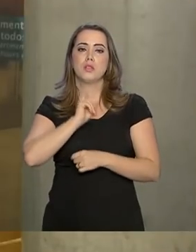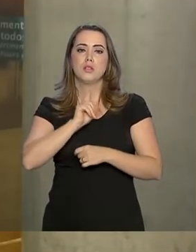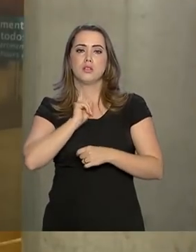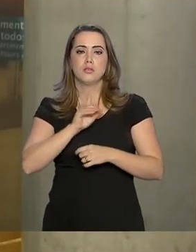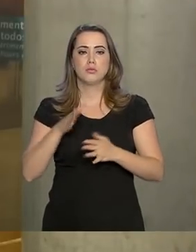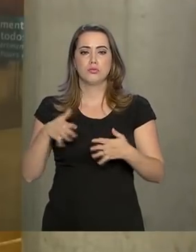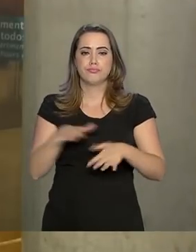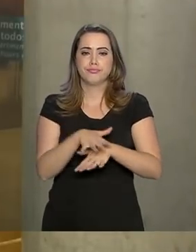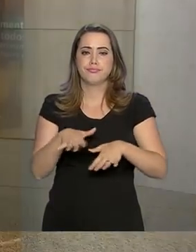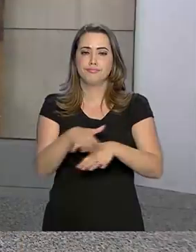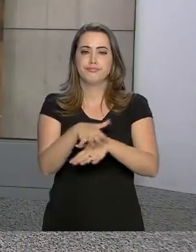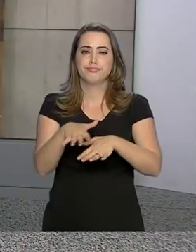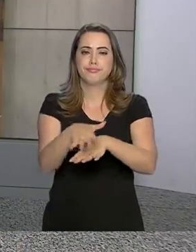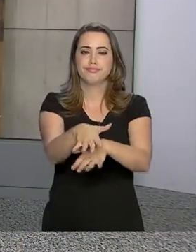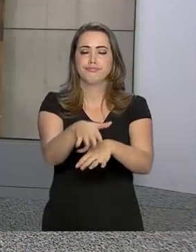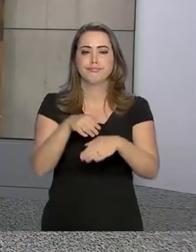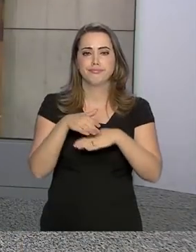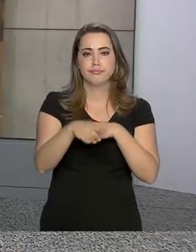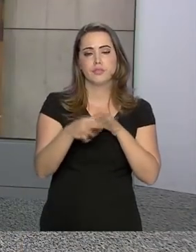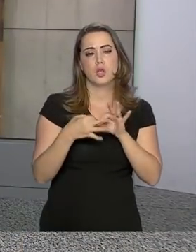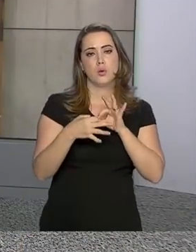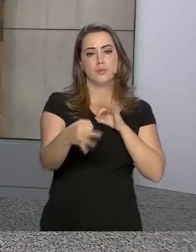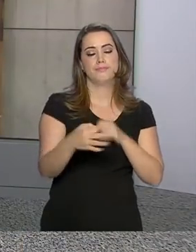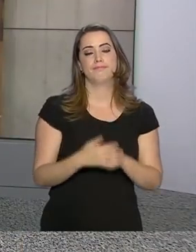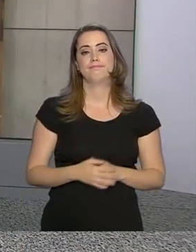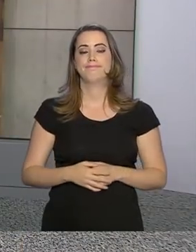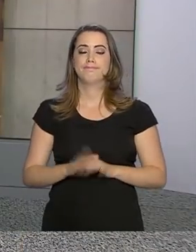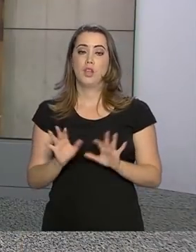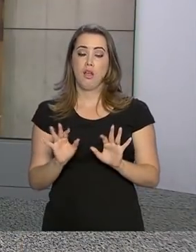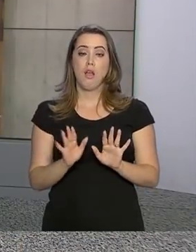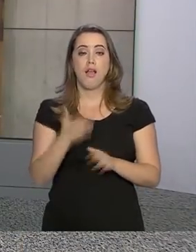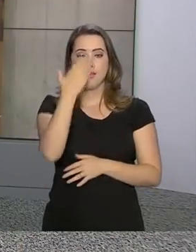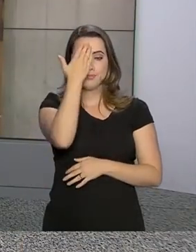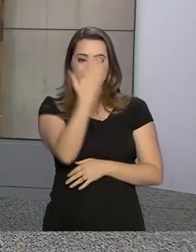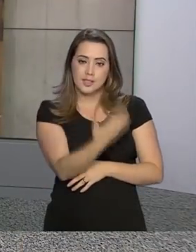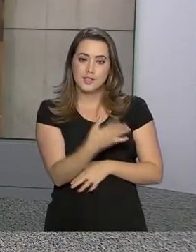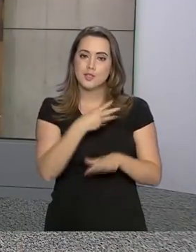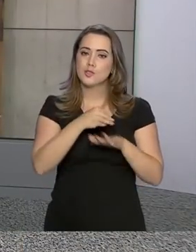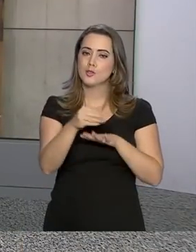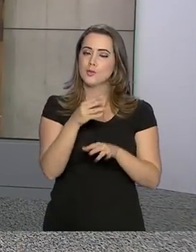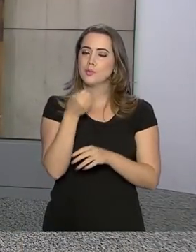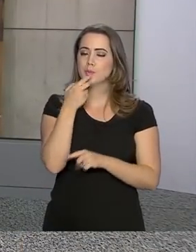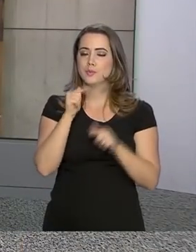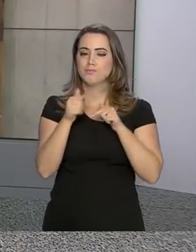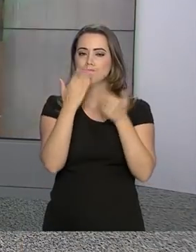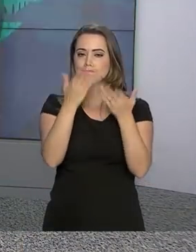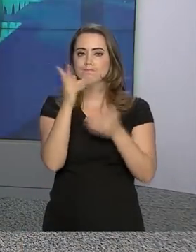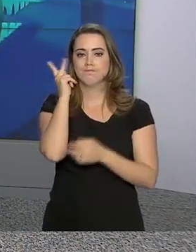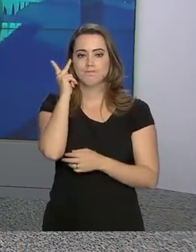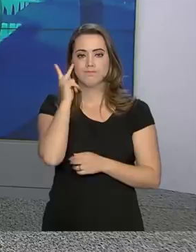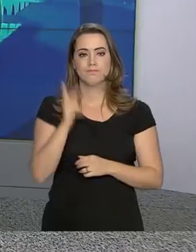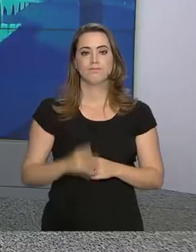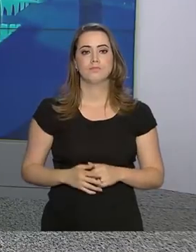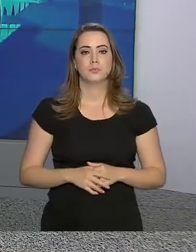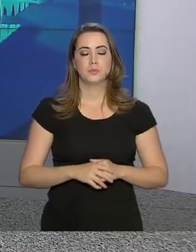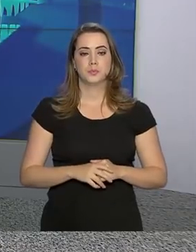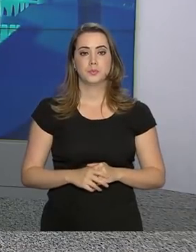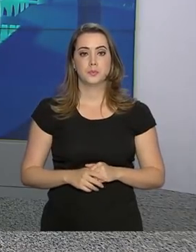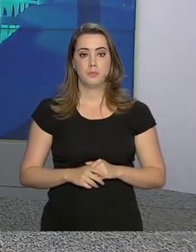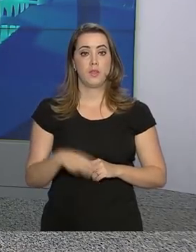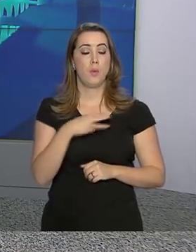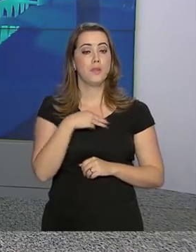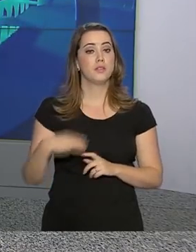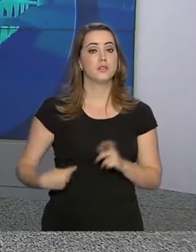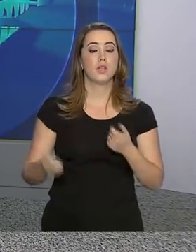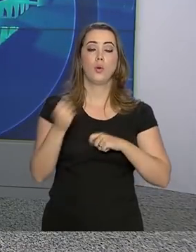Alessandra. Muito obrigada pelas informações, Ricardo. Um bom trabalho para você aí em São Paulo. O ministro